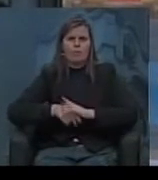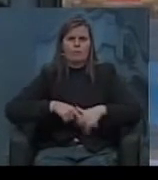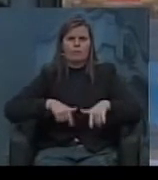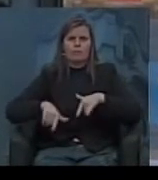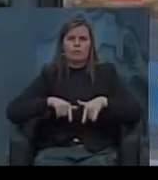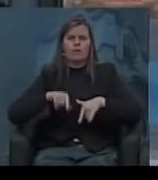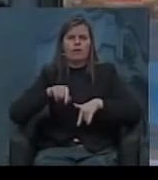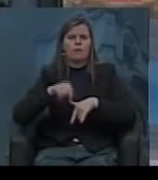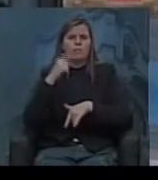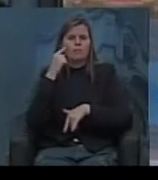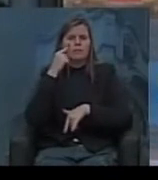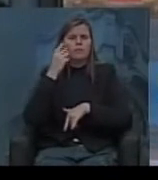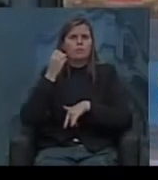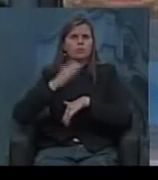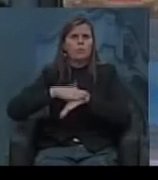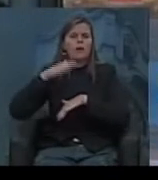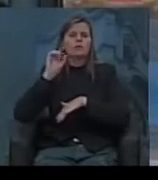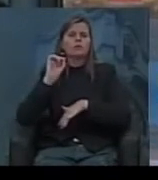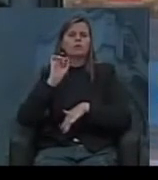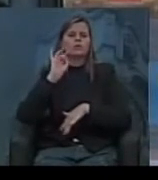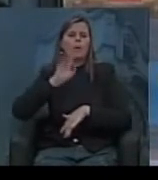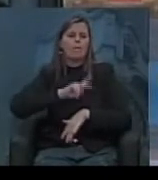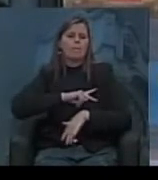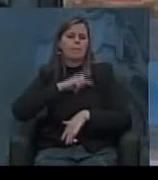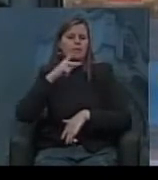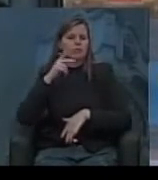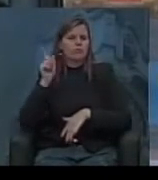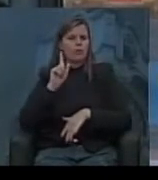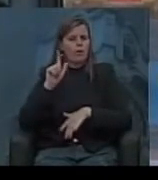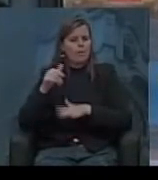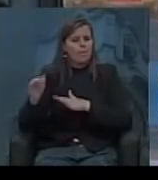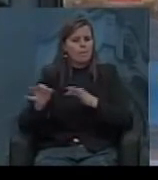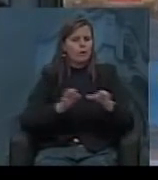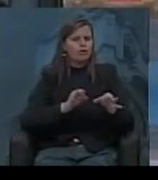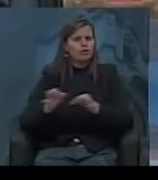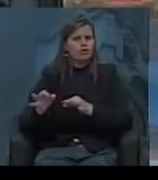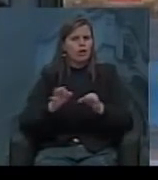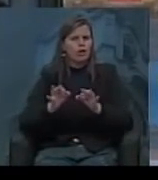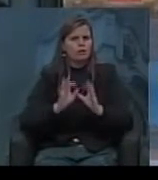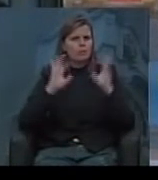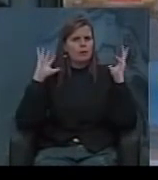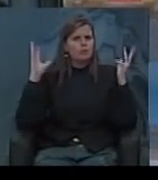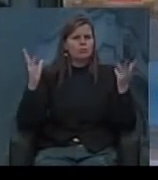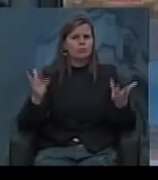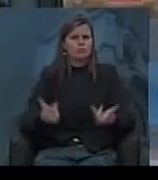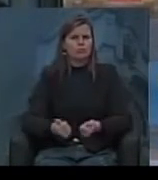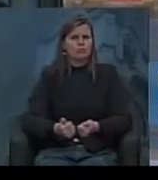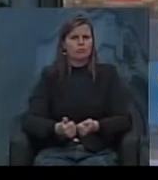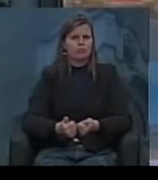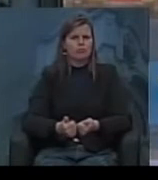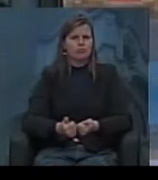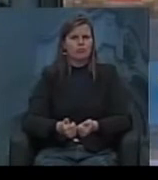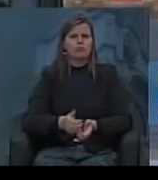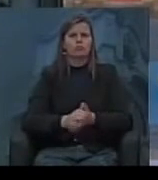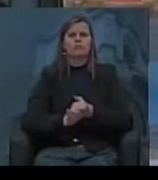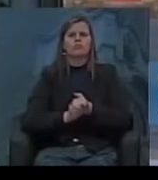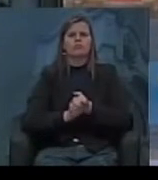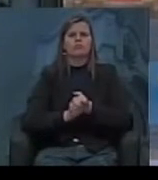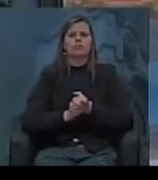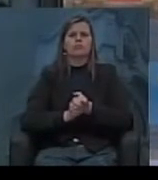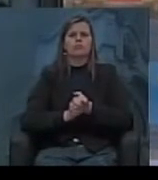além dos partidos ou seja ele é um projeto que não é ligado a um partido ou outro ele é um projeto em relação